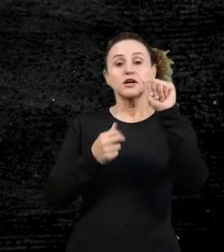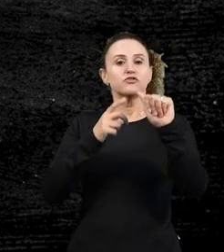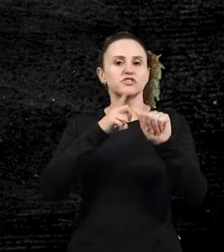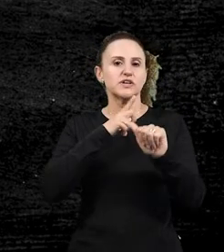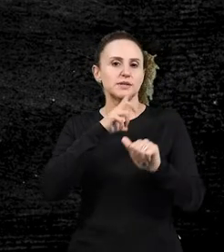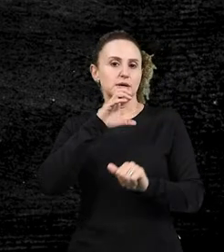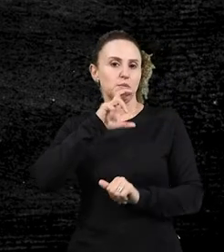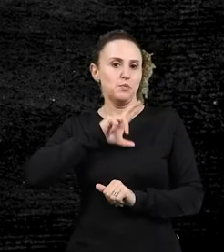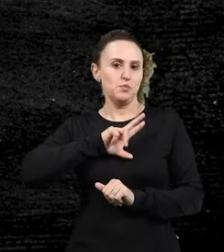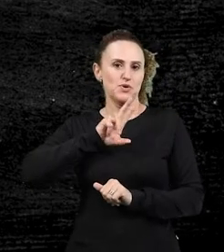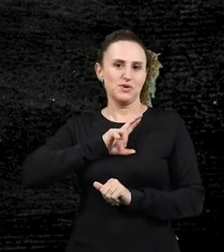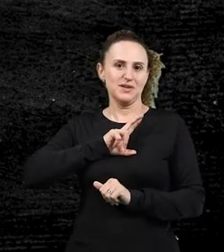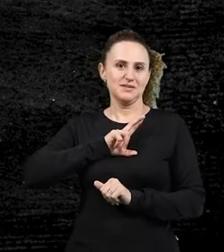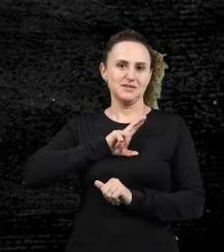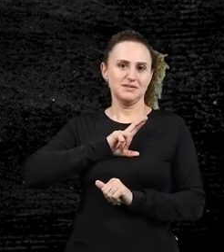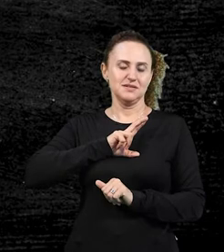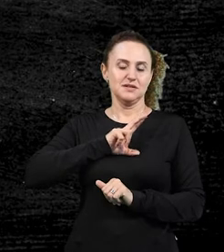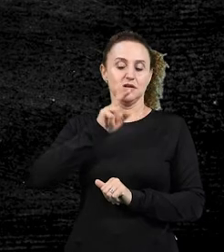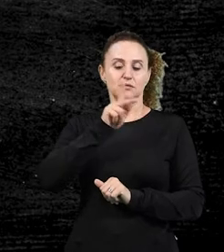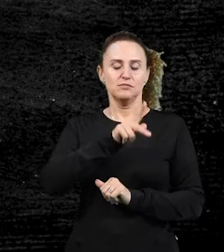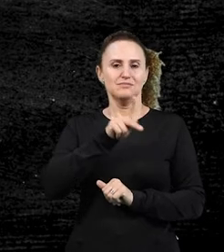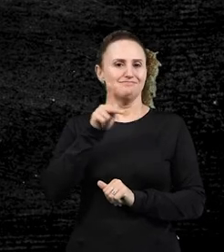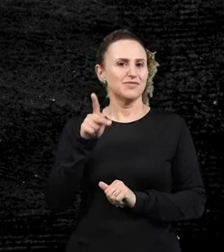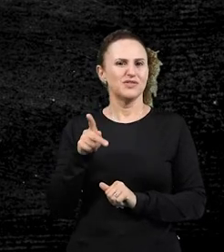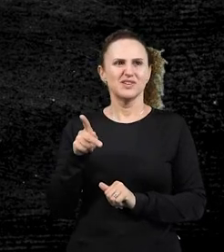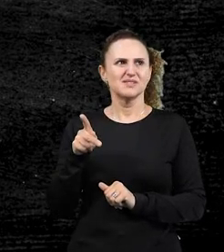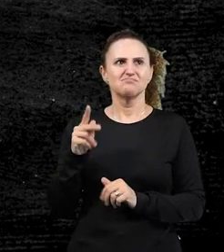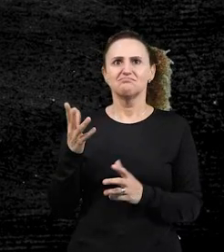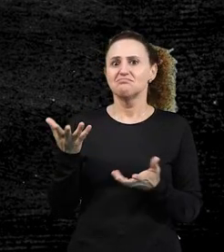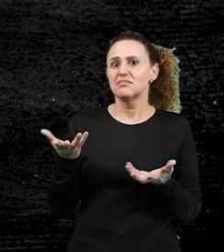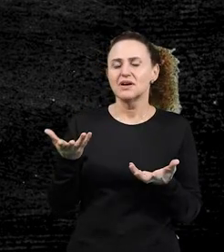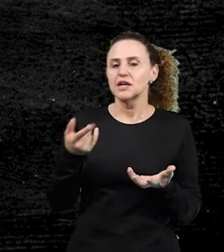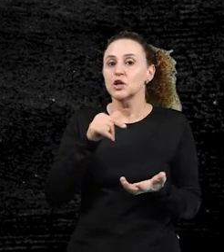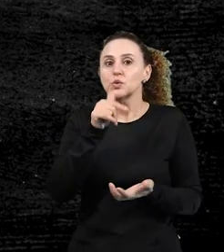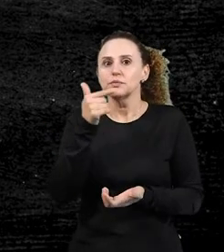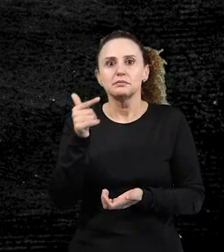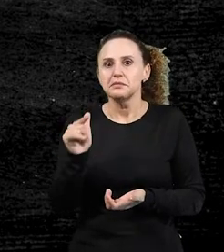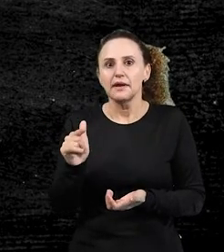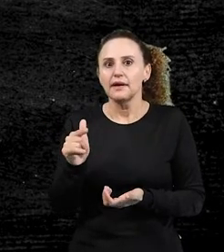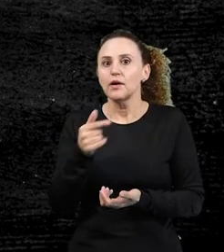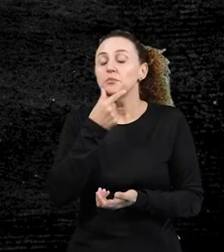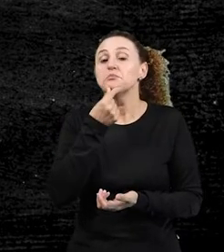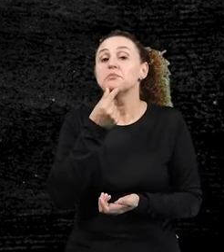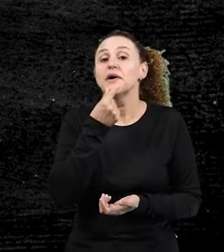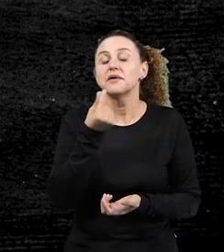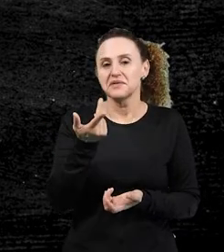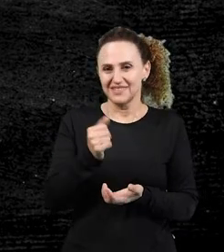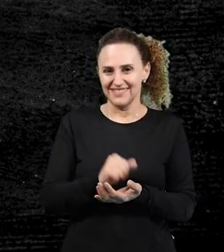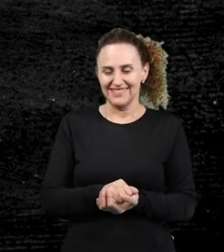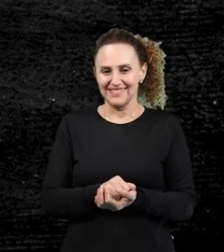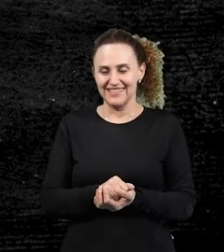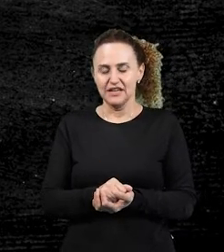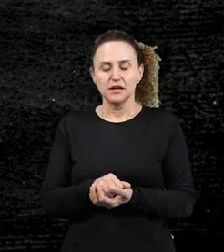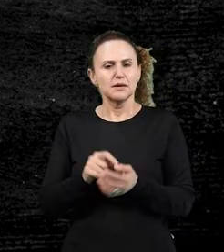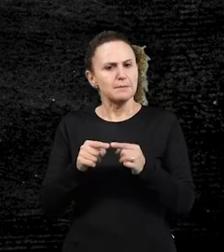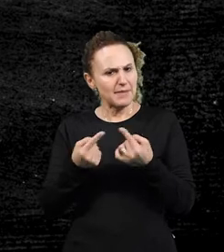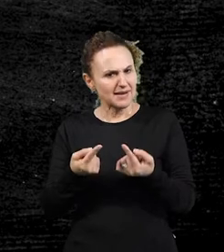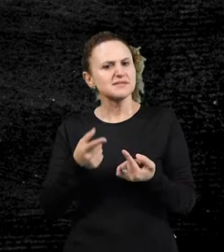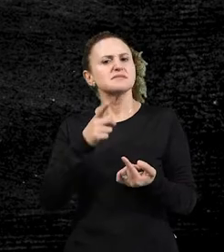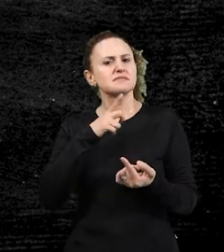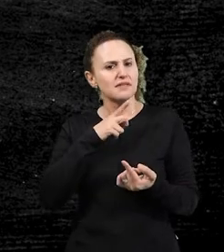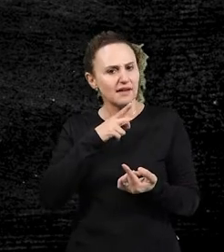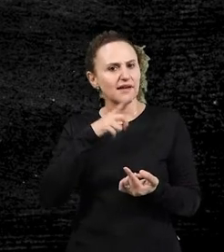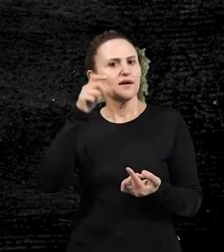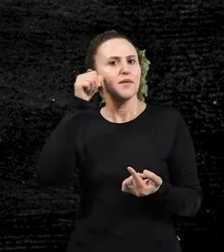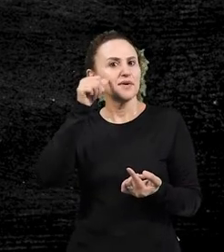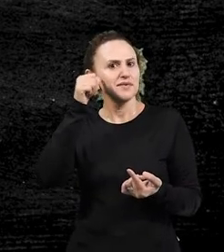portuguesa. Professor, não tem uma marca de masculino, mas tem a marca do feminino,